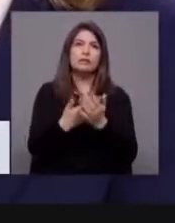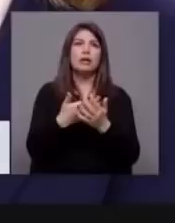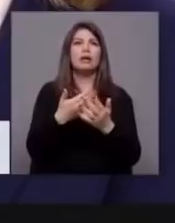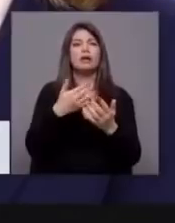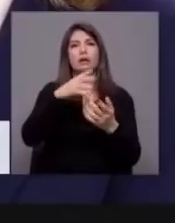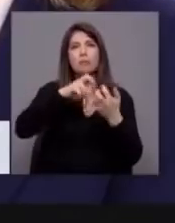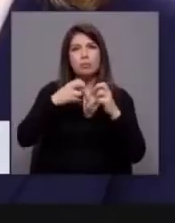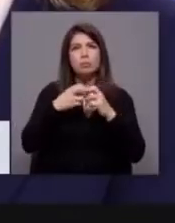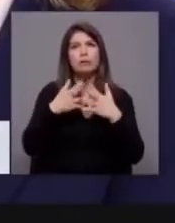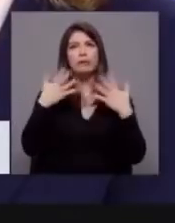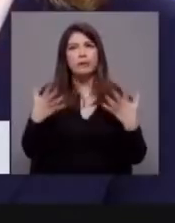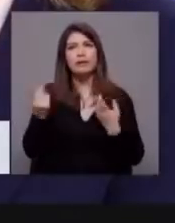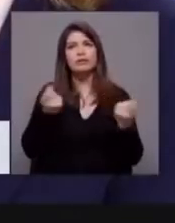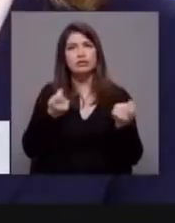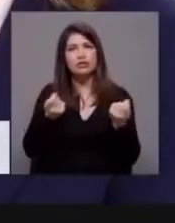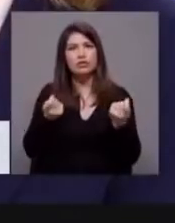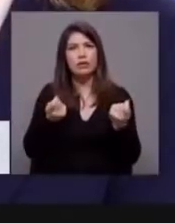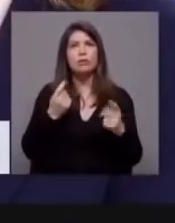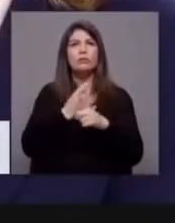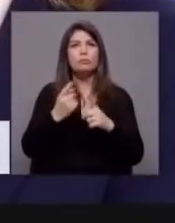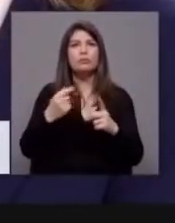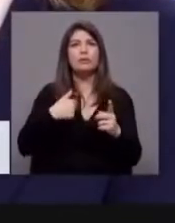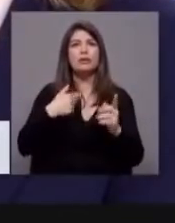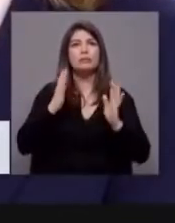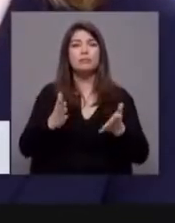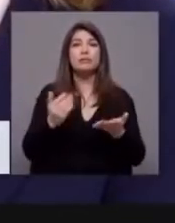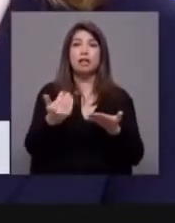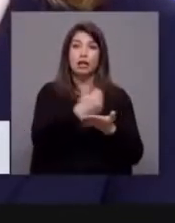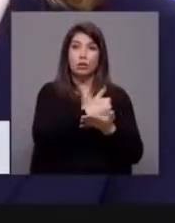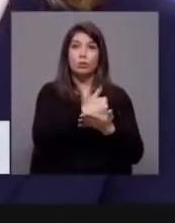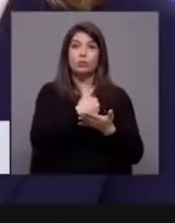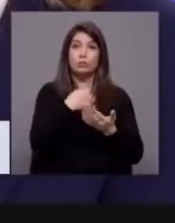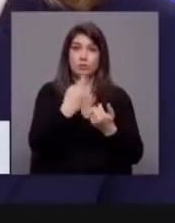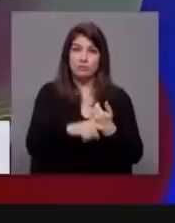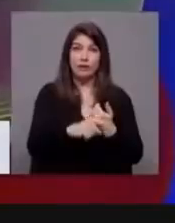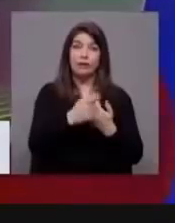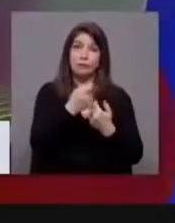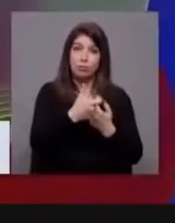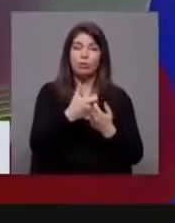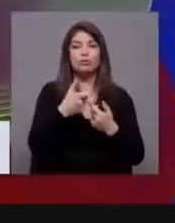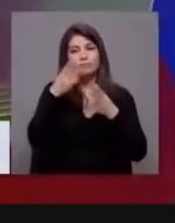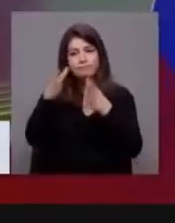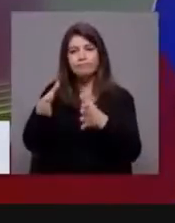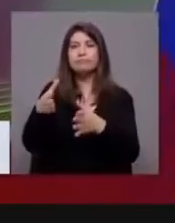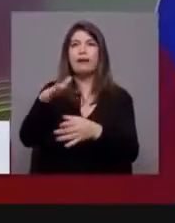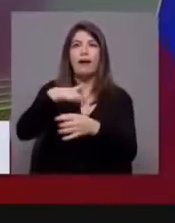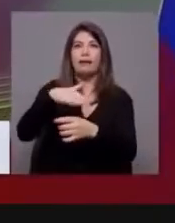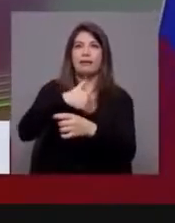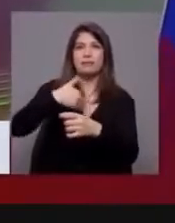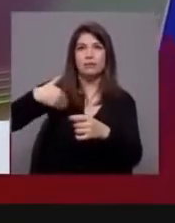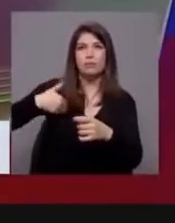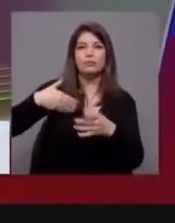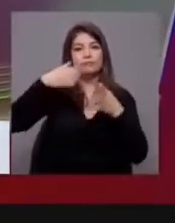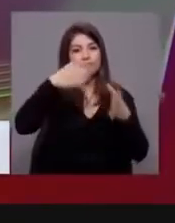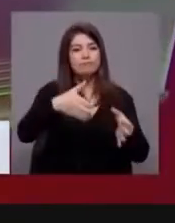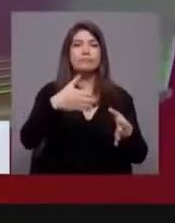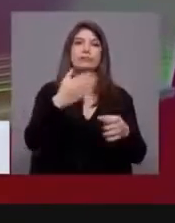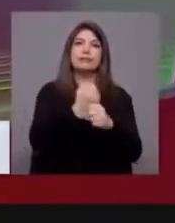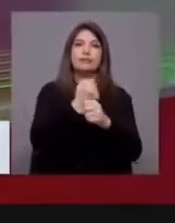gerir entre nós. Vou ter que passar a palavra... António Costa. Para melhorar a saúde, para melhorar a educação, Catarina